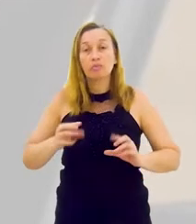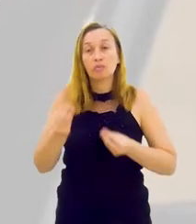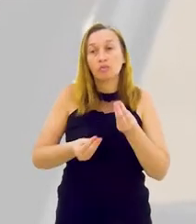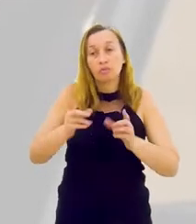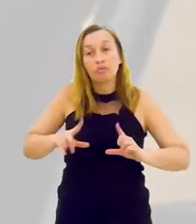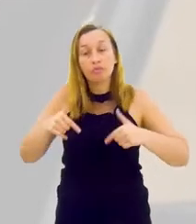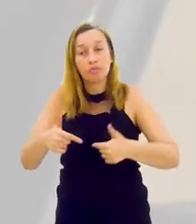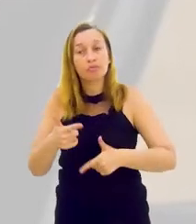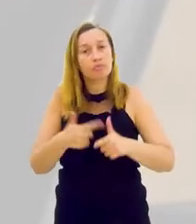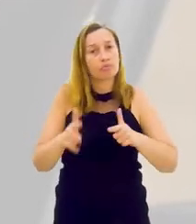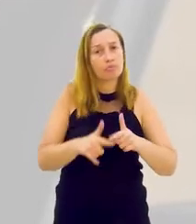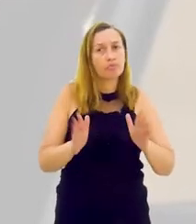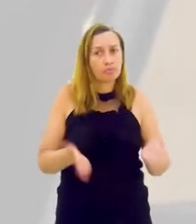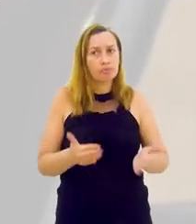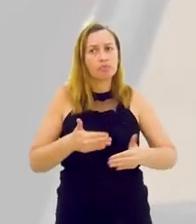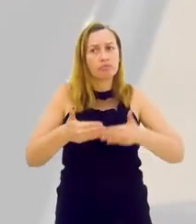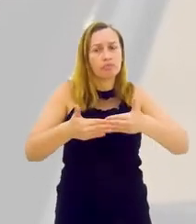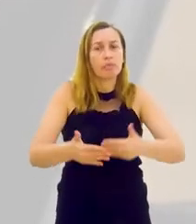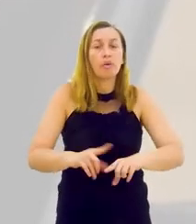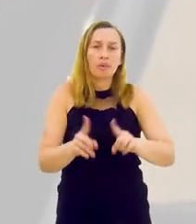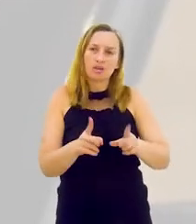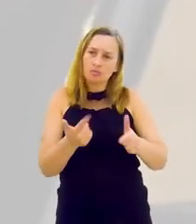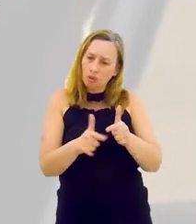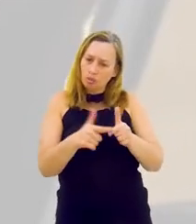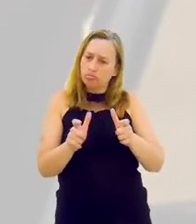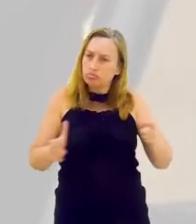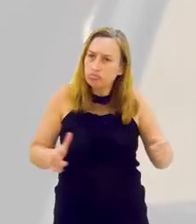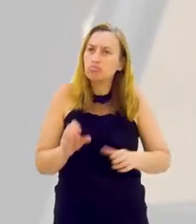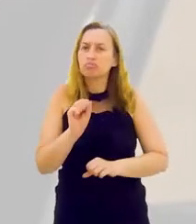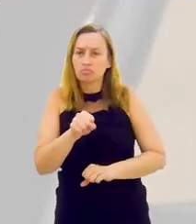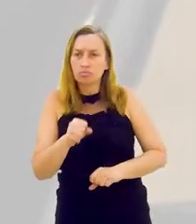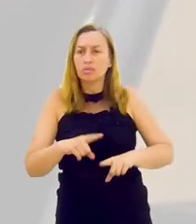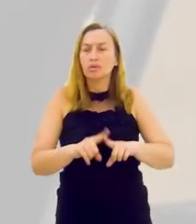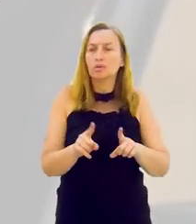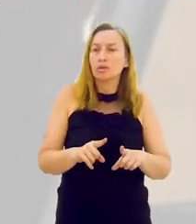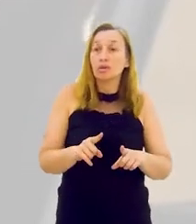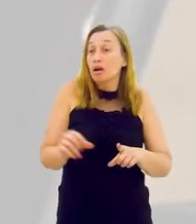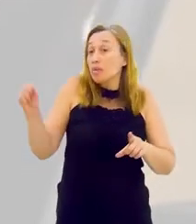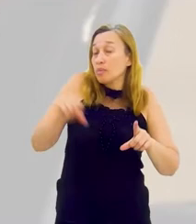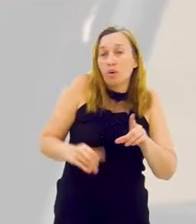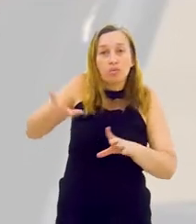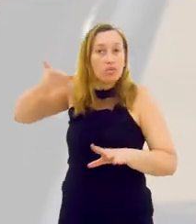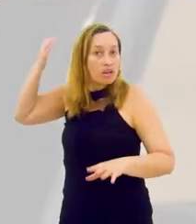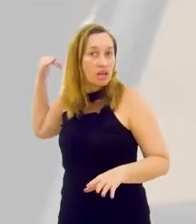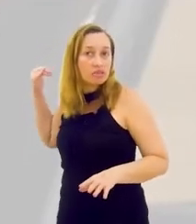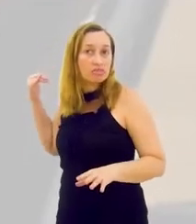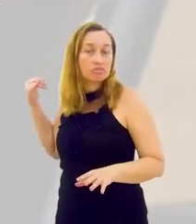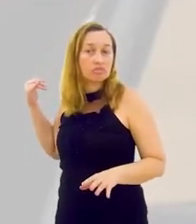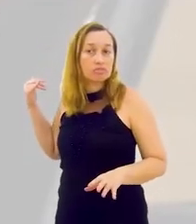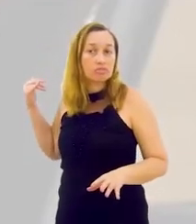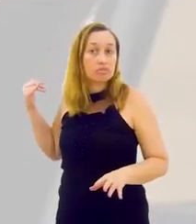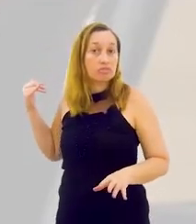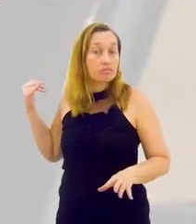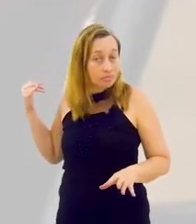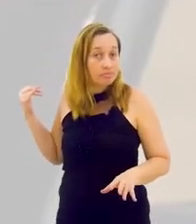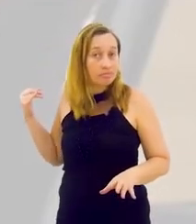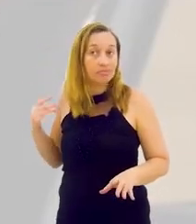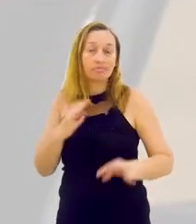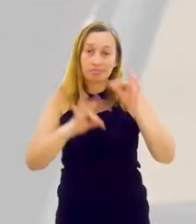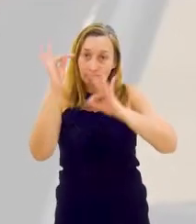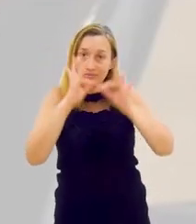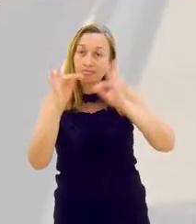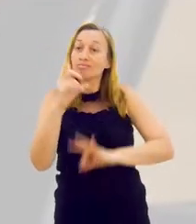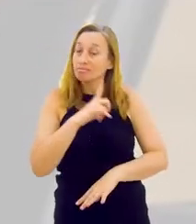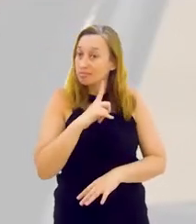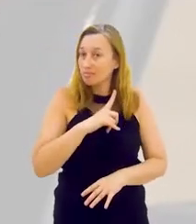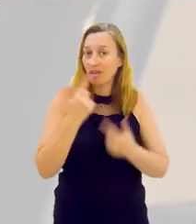atuais, tá? Ela avançou muito. Ah, mas os problemas são grandes. Seriam... Eram muito piores no passado. A